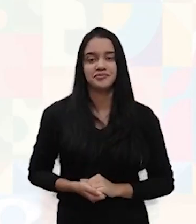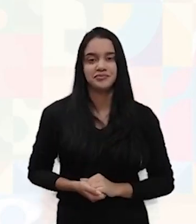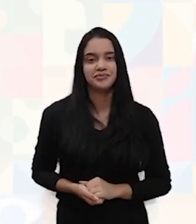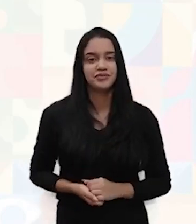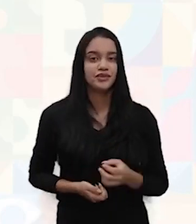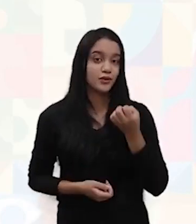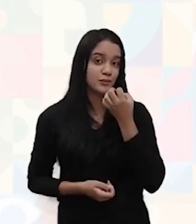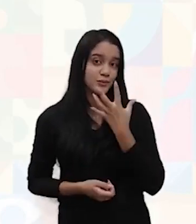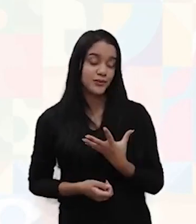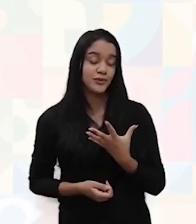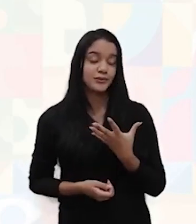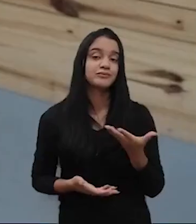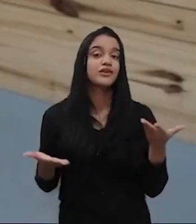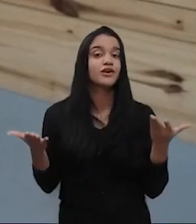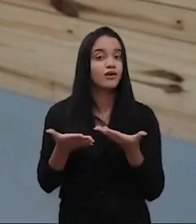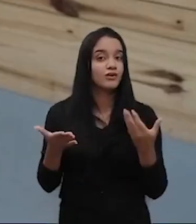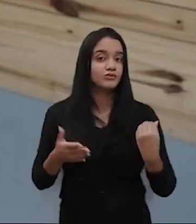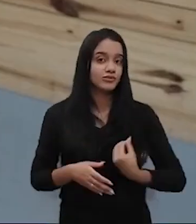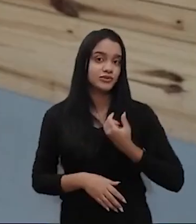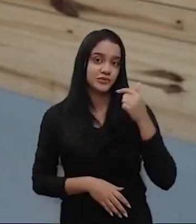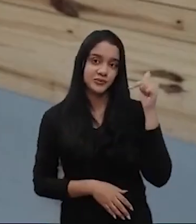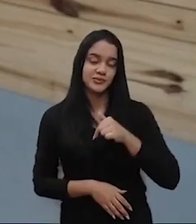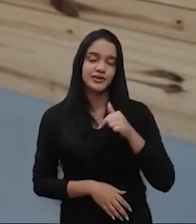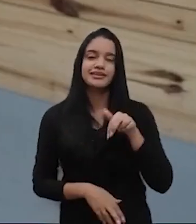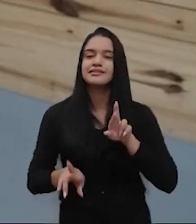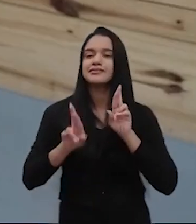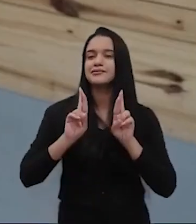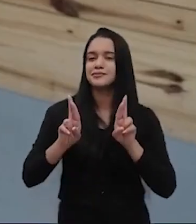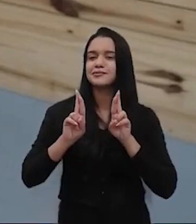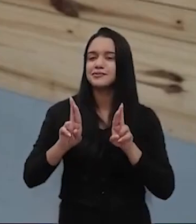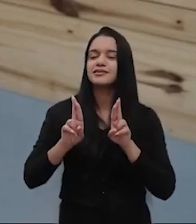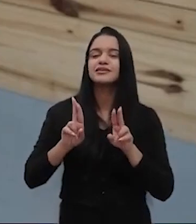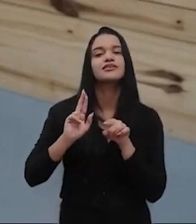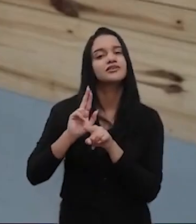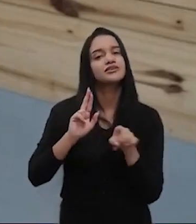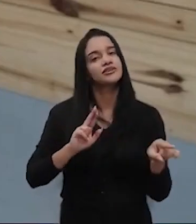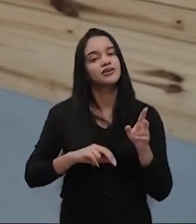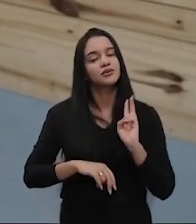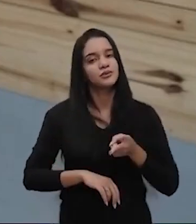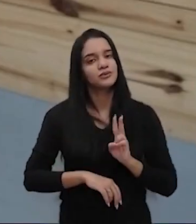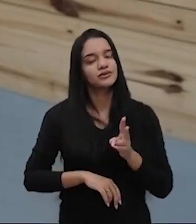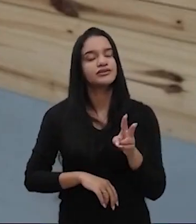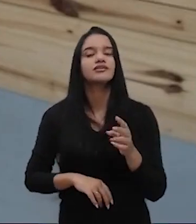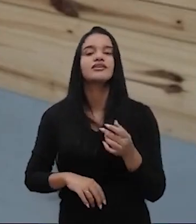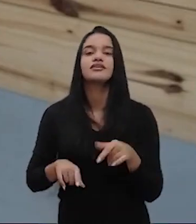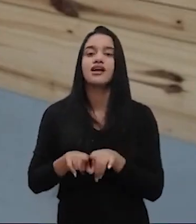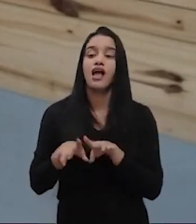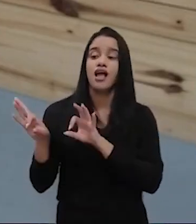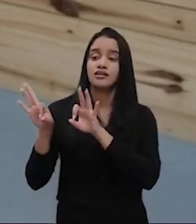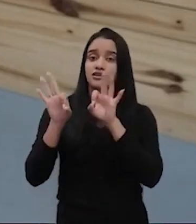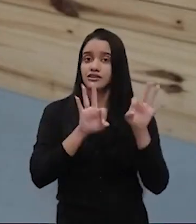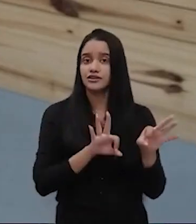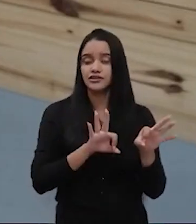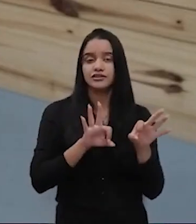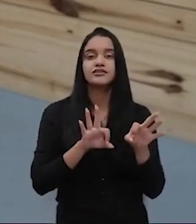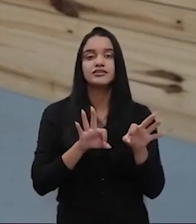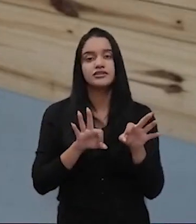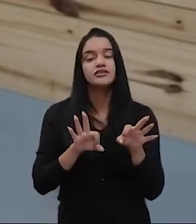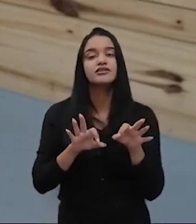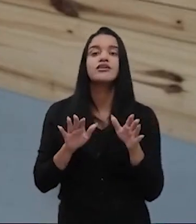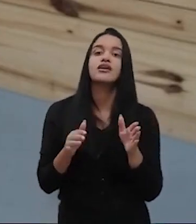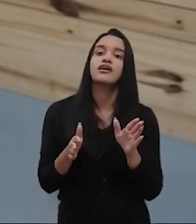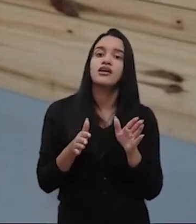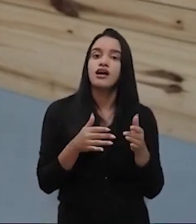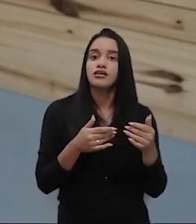Bom, por hoje ficamos por aqui, espero que você possa continuar acompanhando os demais materiais dentro da plataforma